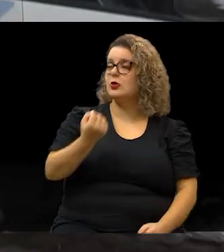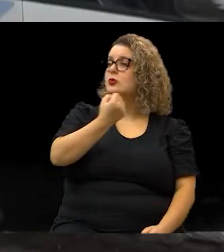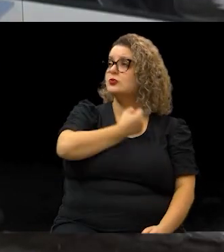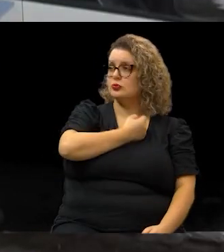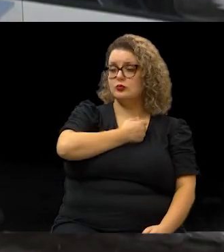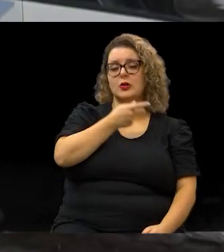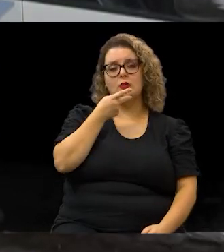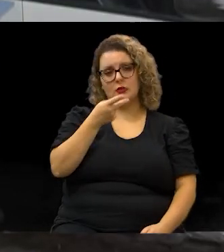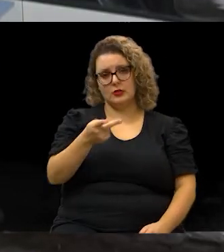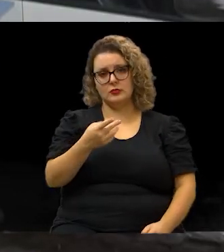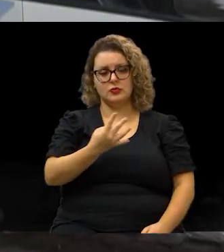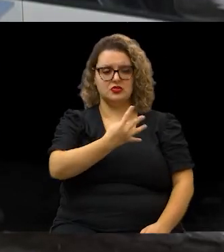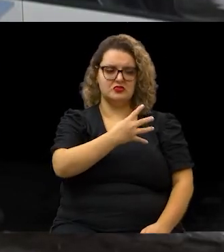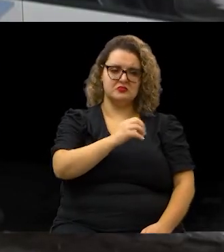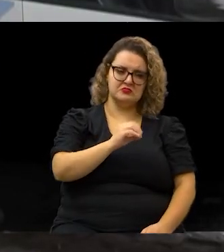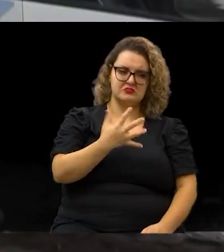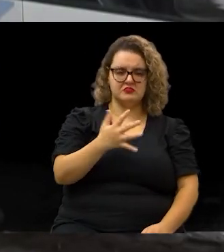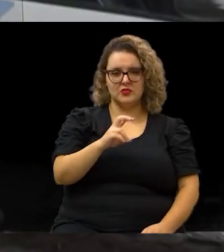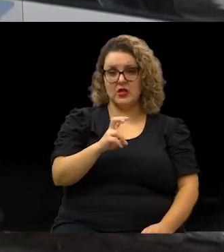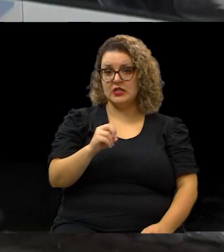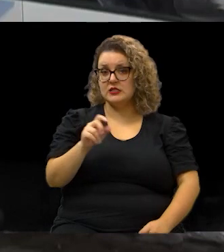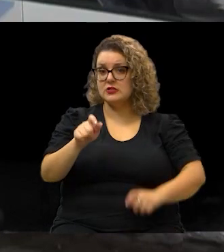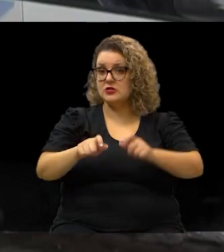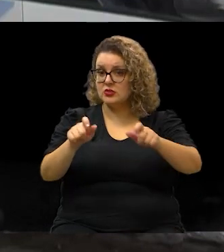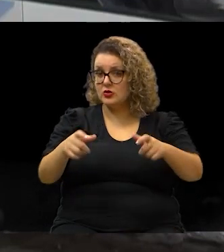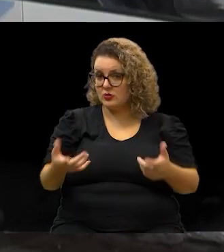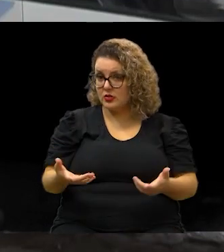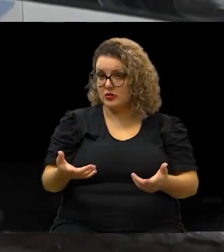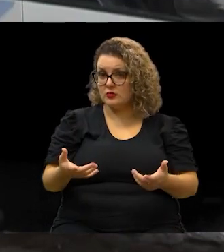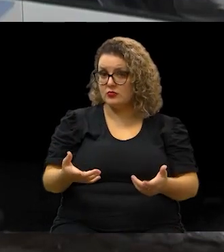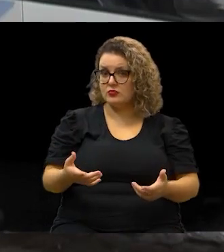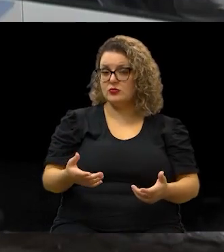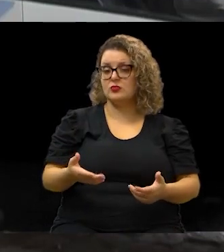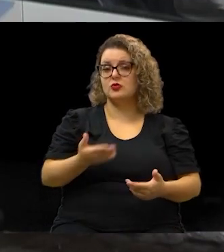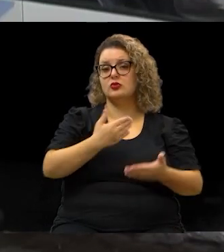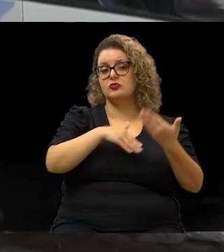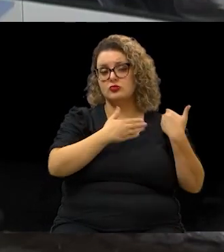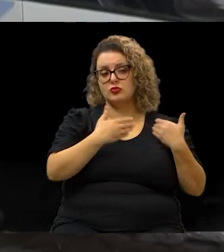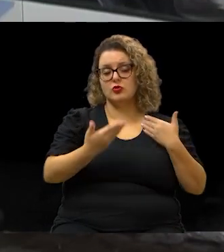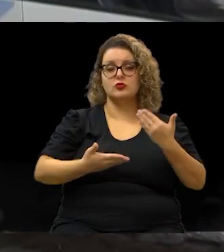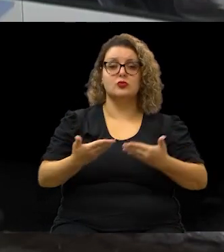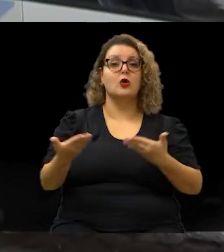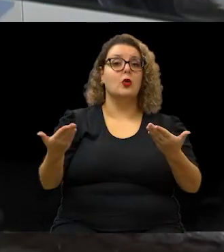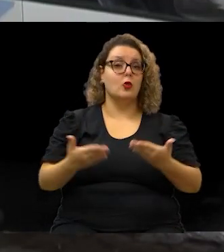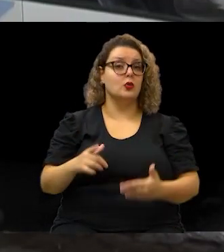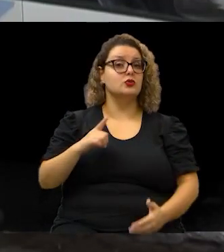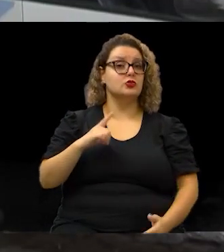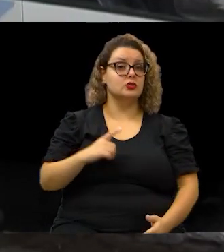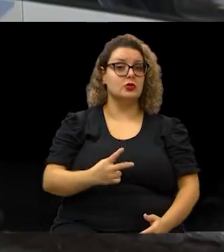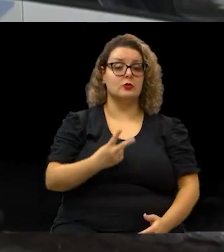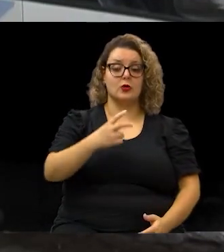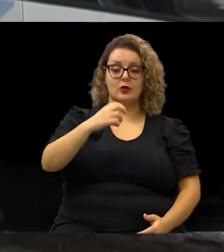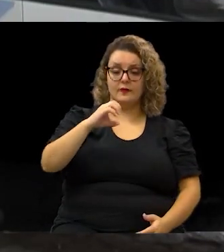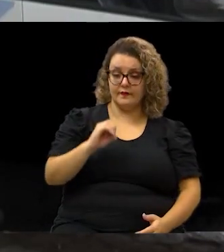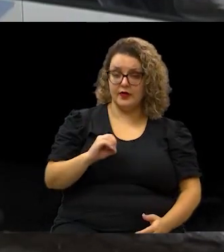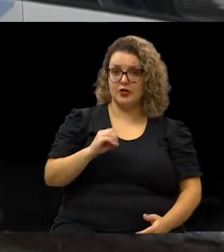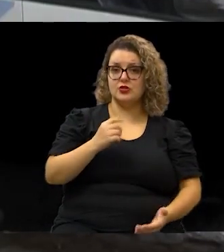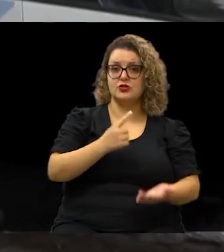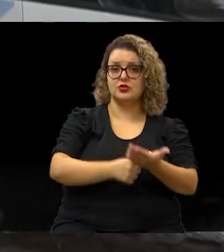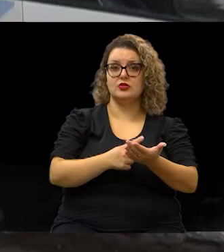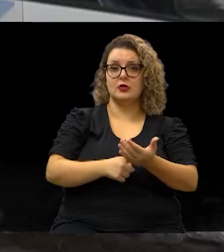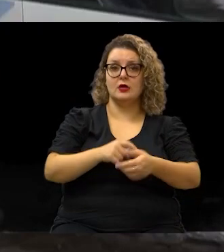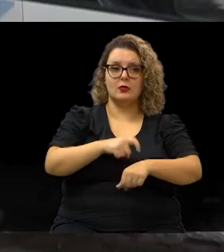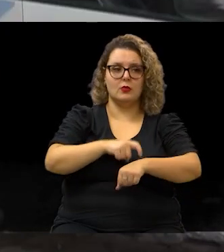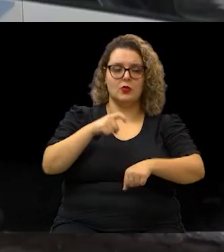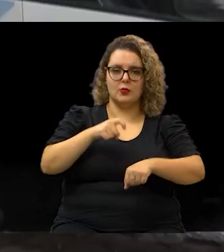nós atendíamos de 40 a 50 pessoas, nos outros serviços e hoje nós já temos 20 agendamentos por período.